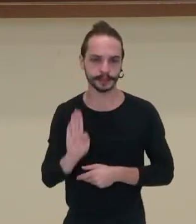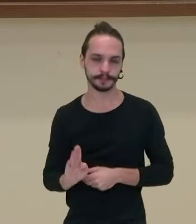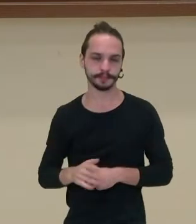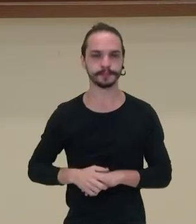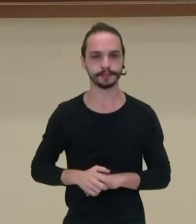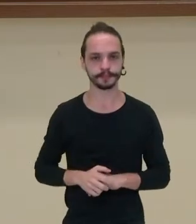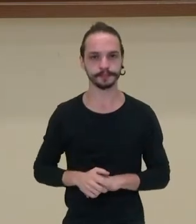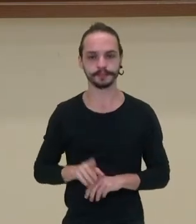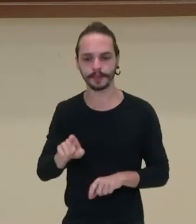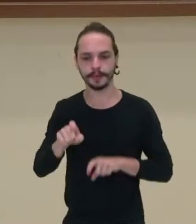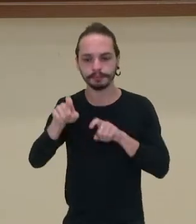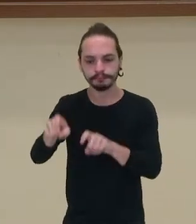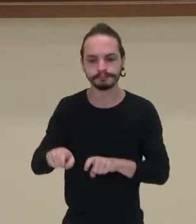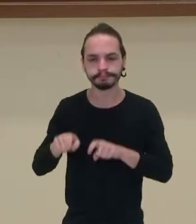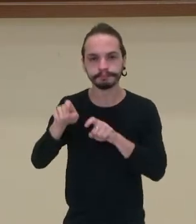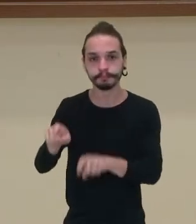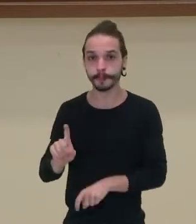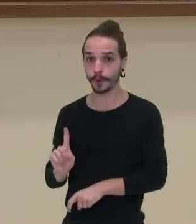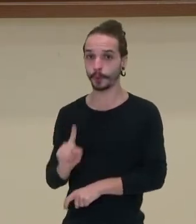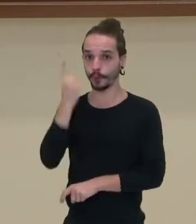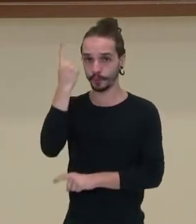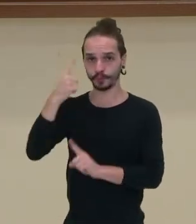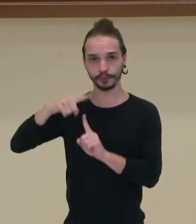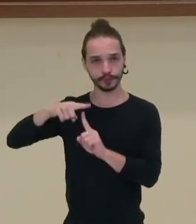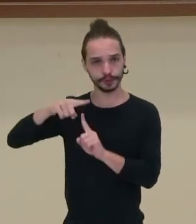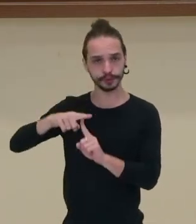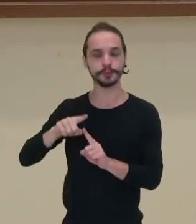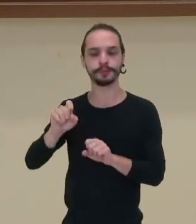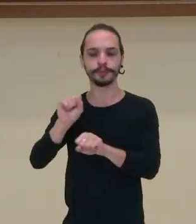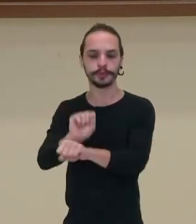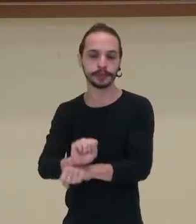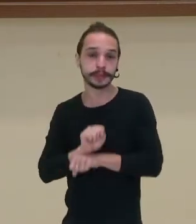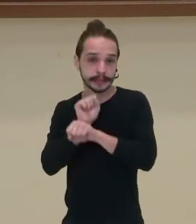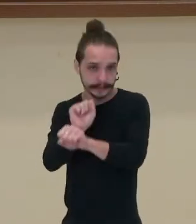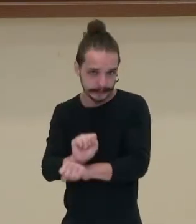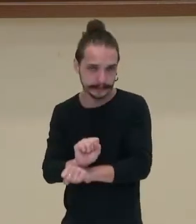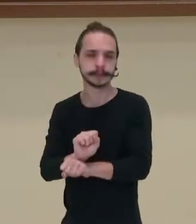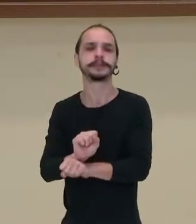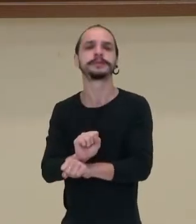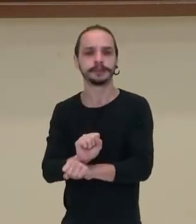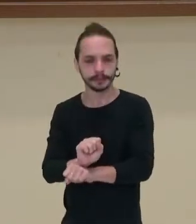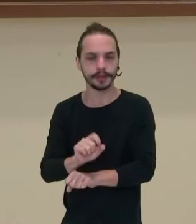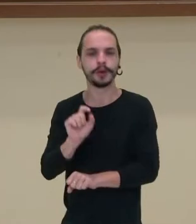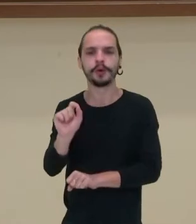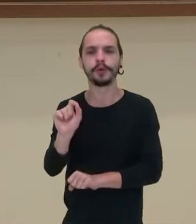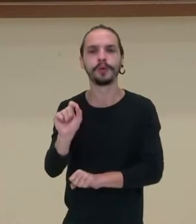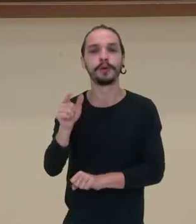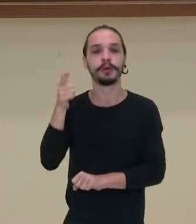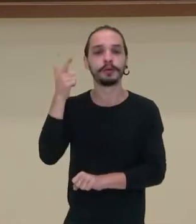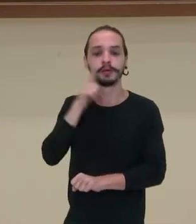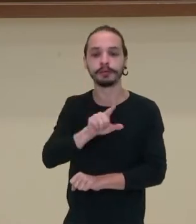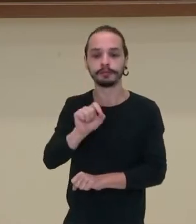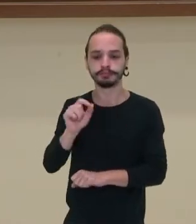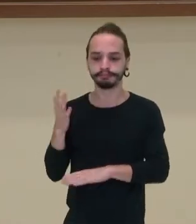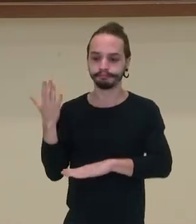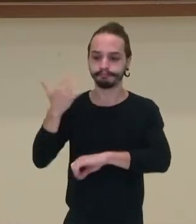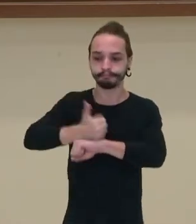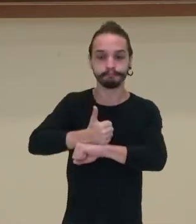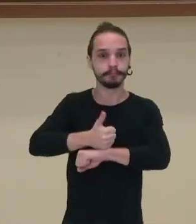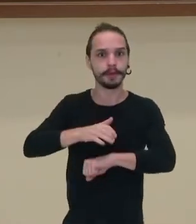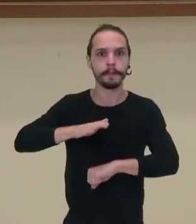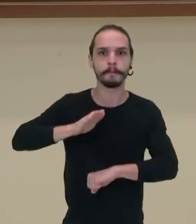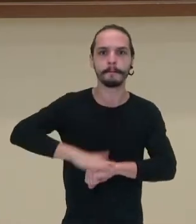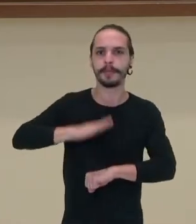Então plantavam uma cultura, produziam com trabalho escravo. E aí, com isso, essa colônia se tornou a colônia